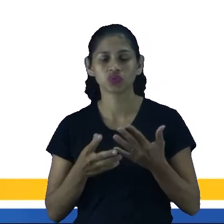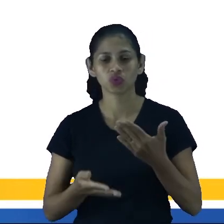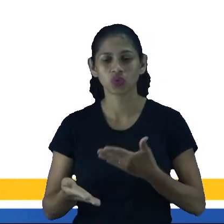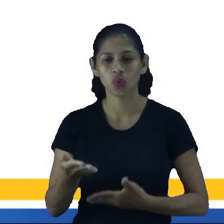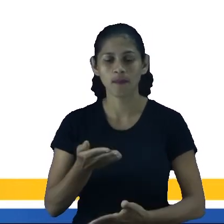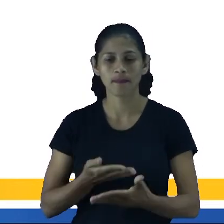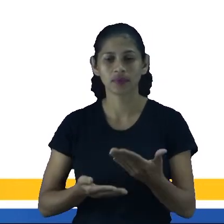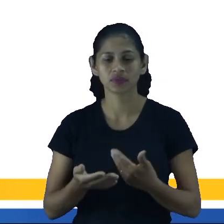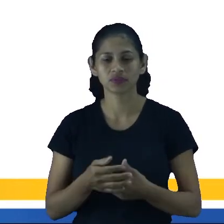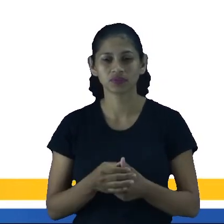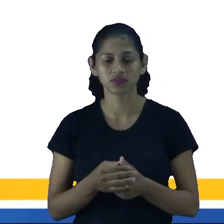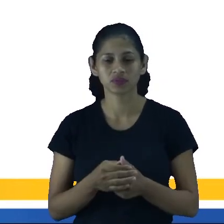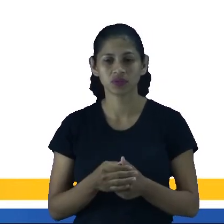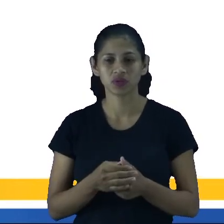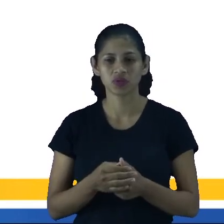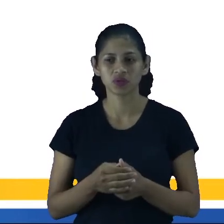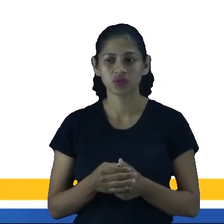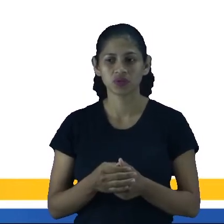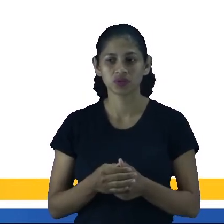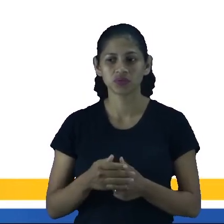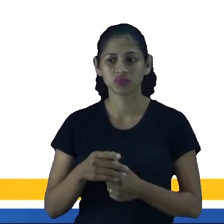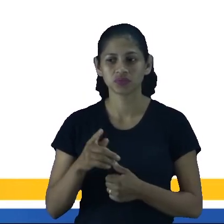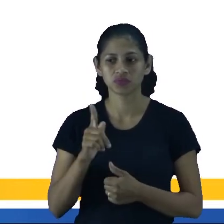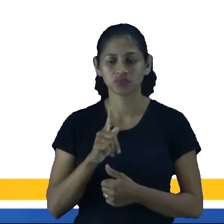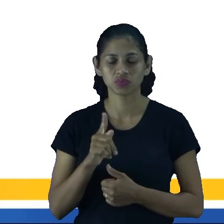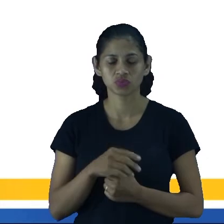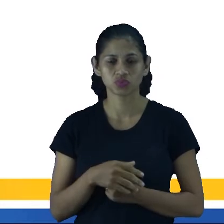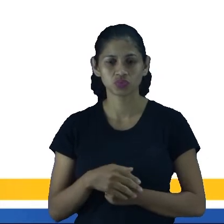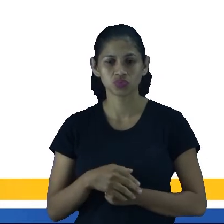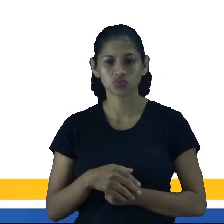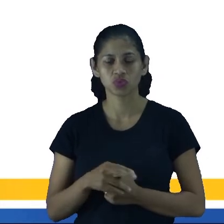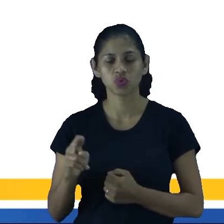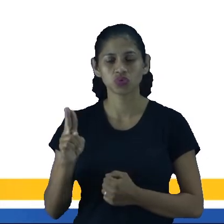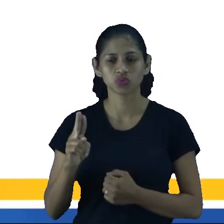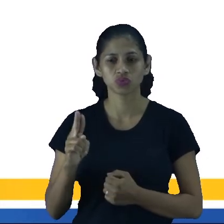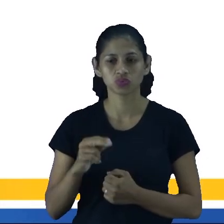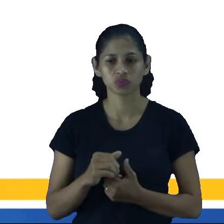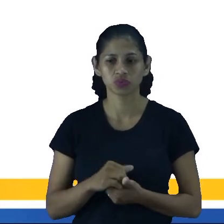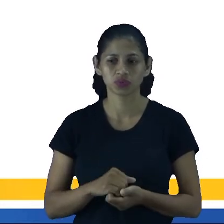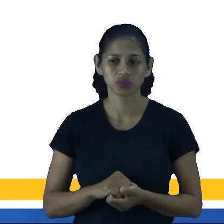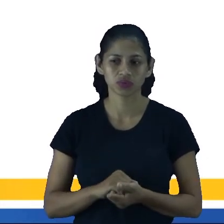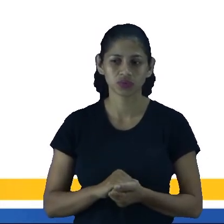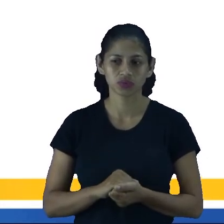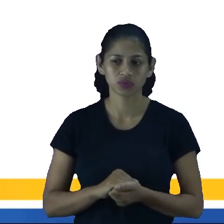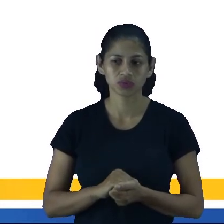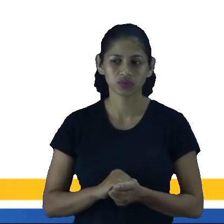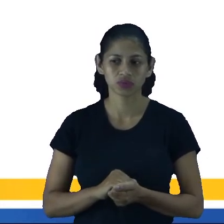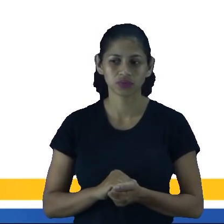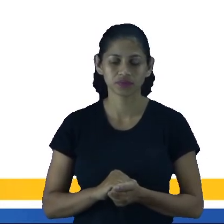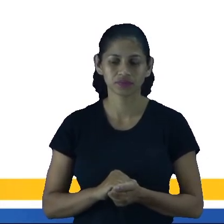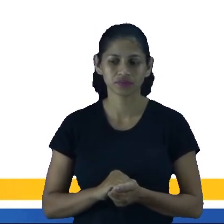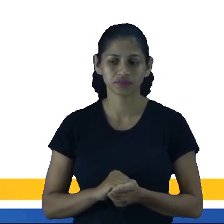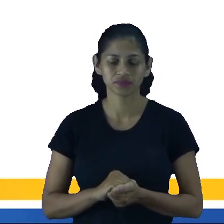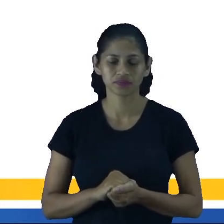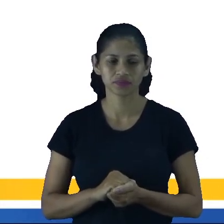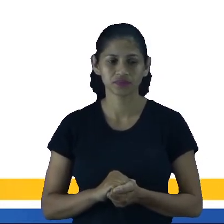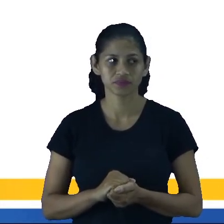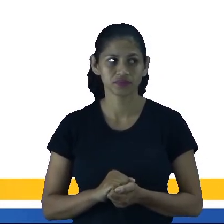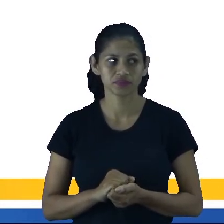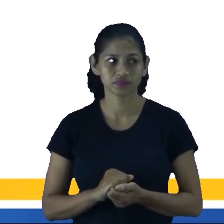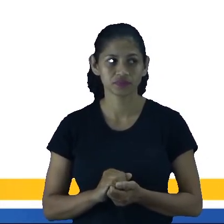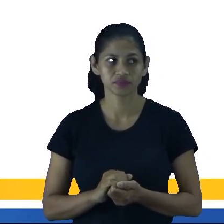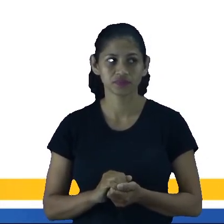boas imagens, né? Não citam as coisas que compartilham. Por quê, pessoal? Essa questão da citação das coisas que você